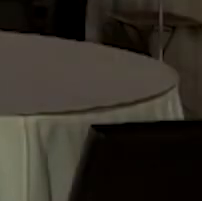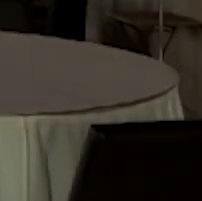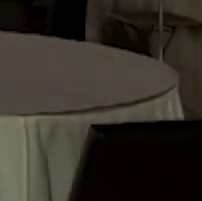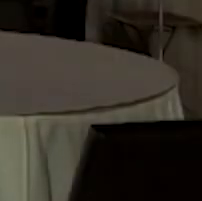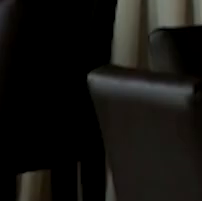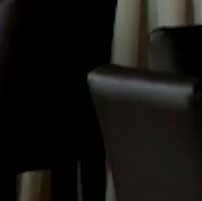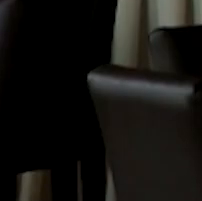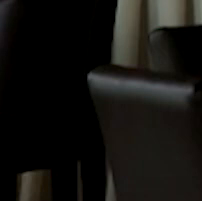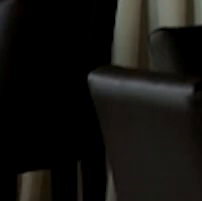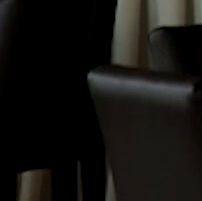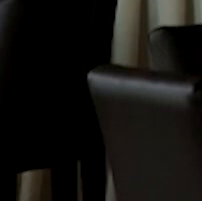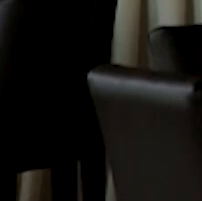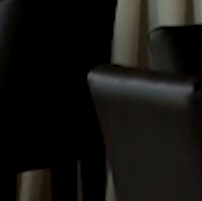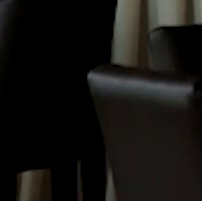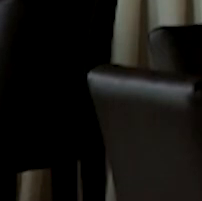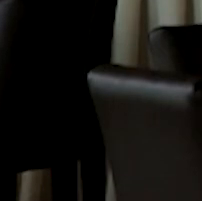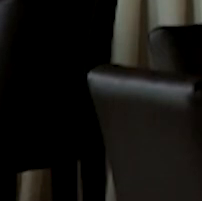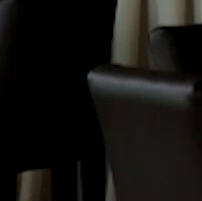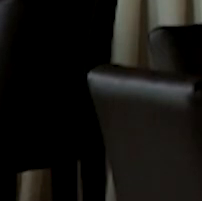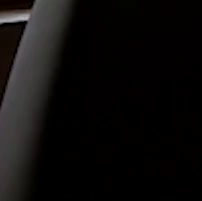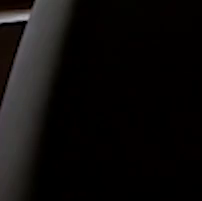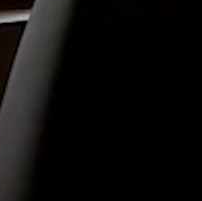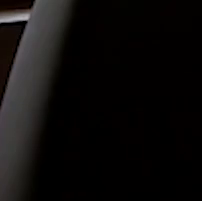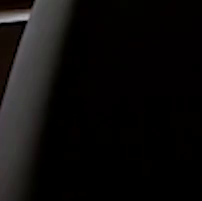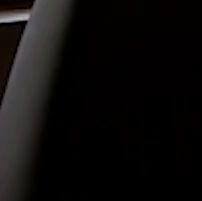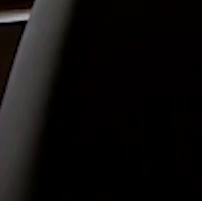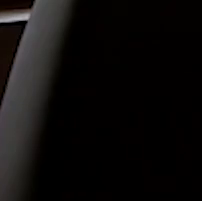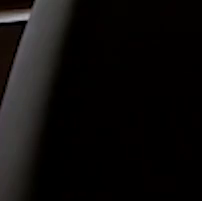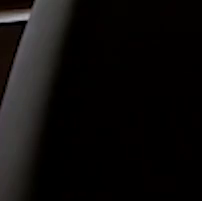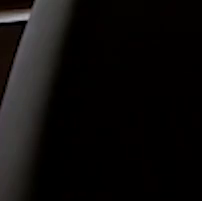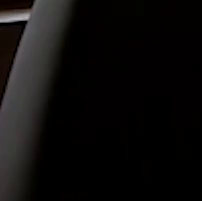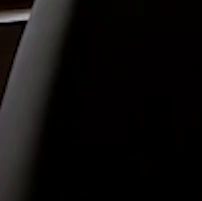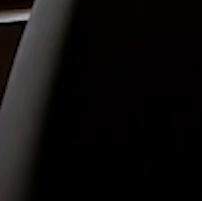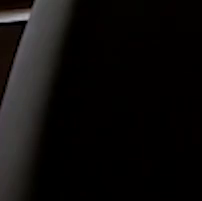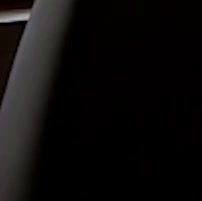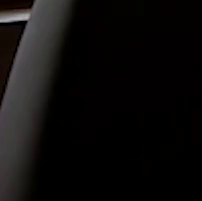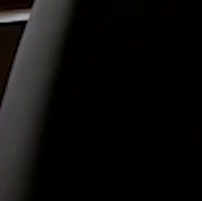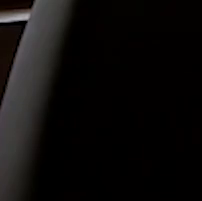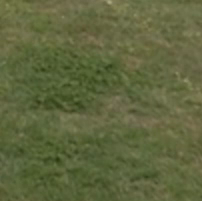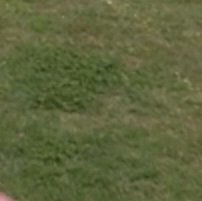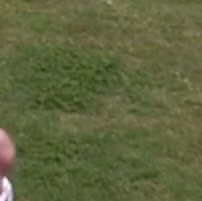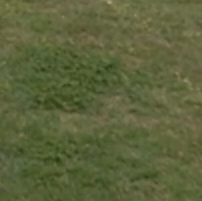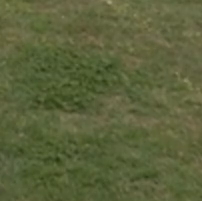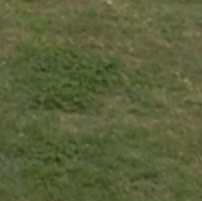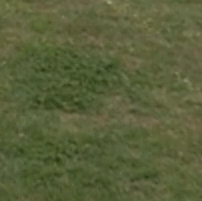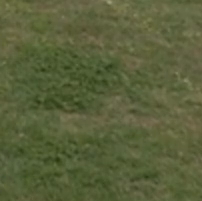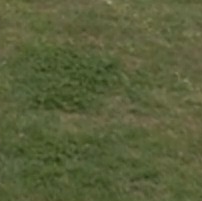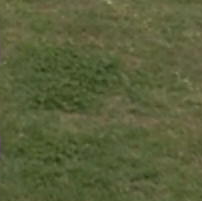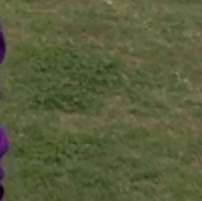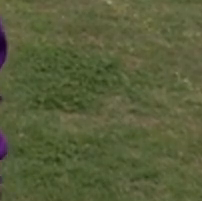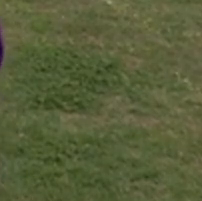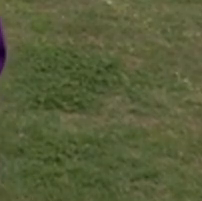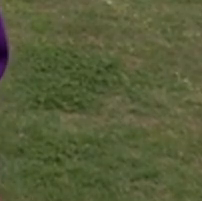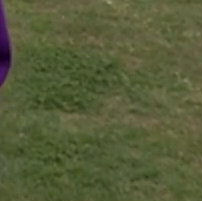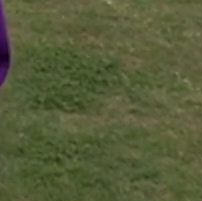entretanto tiveram filhos muitas madrinhas são agora também mães e há mais batizados em conjunto vamos ter este fim de semana